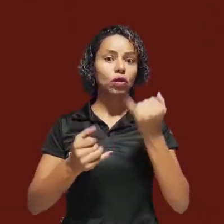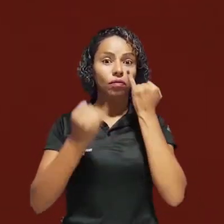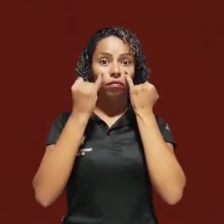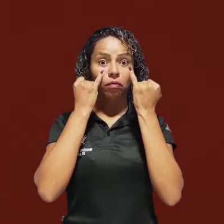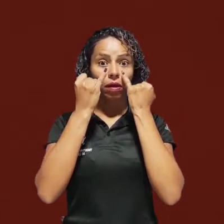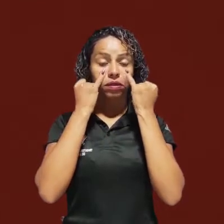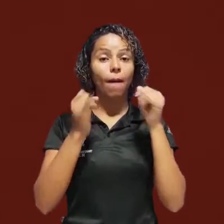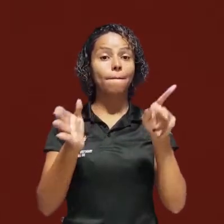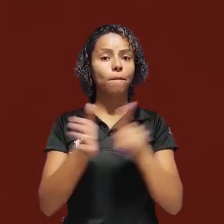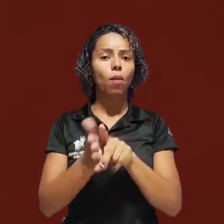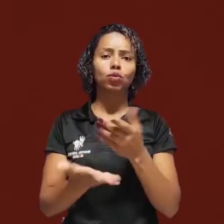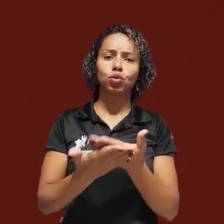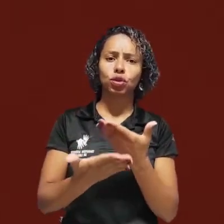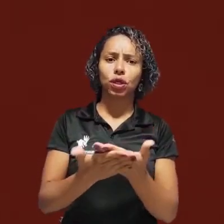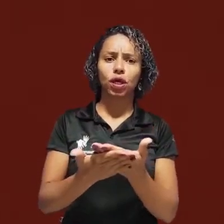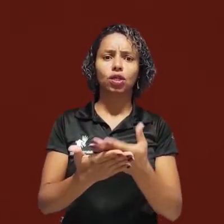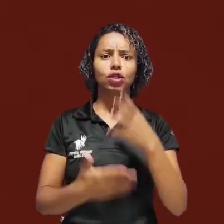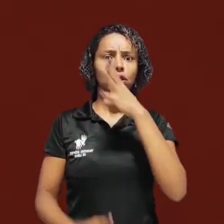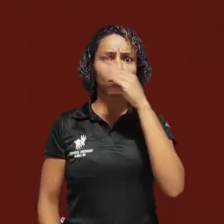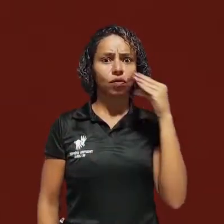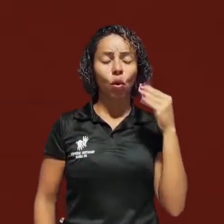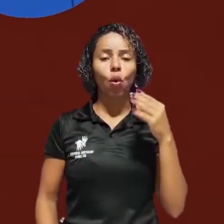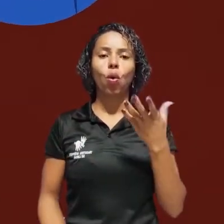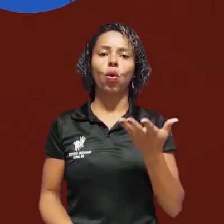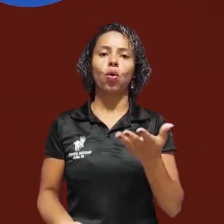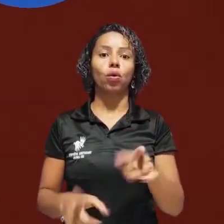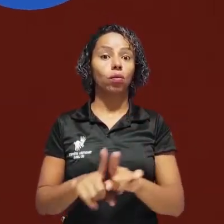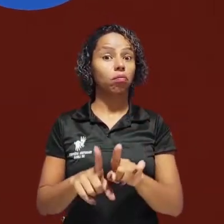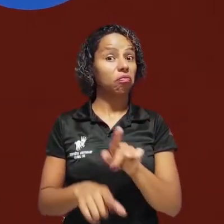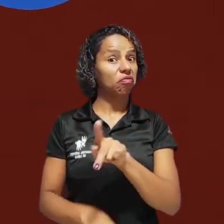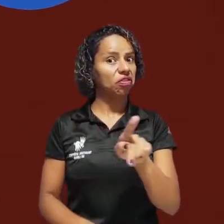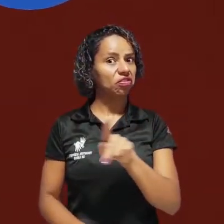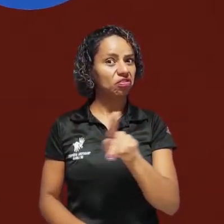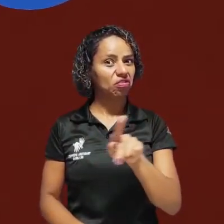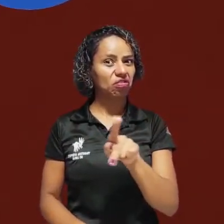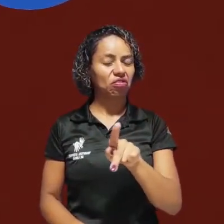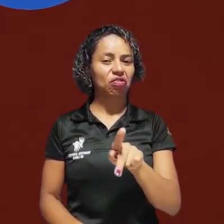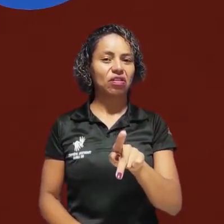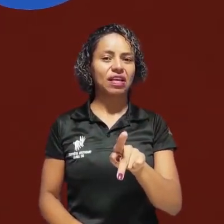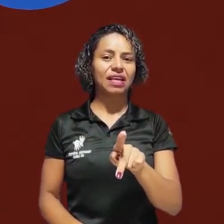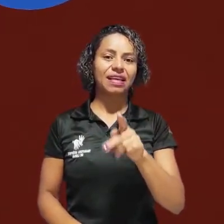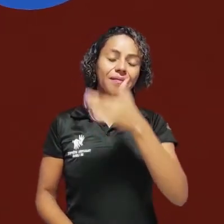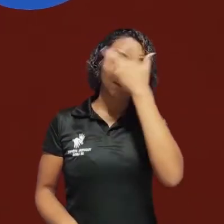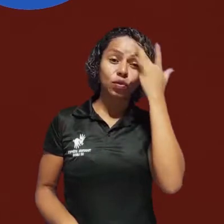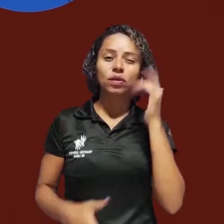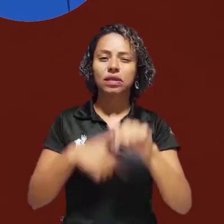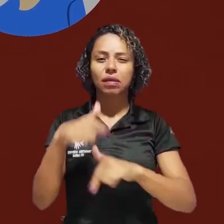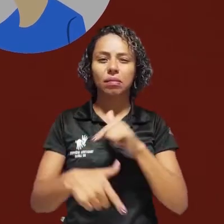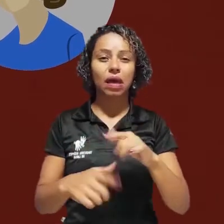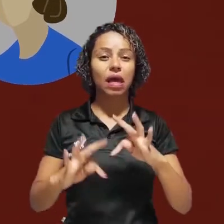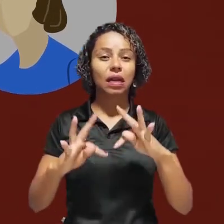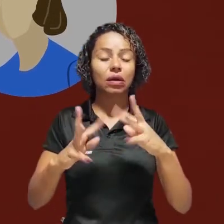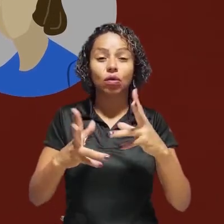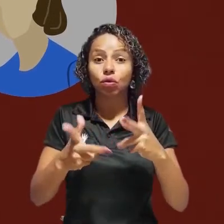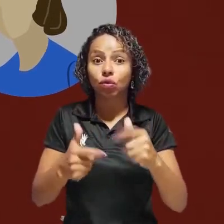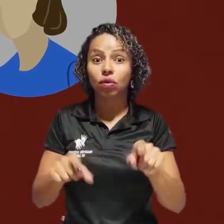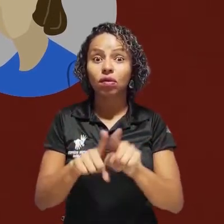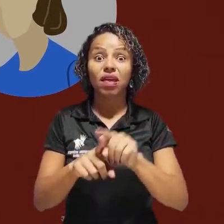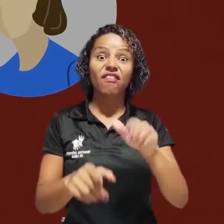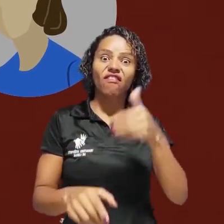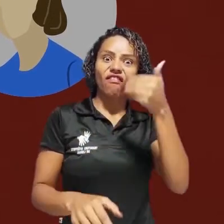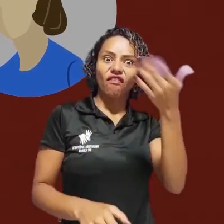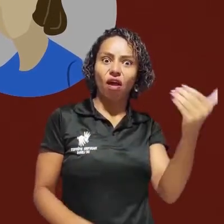estudantes, professores, servidores, terceirizados, comunidade externa e demais colaboradores